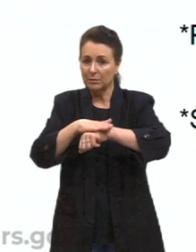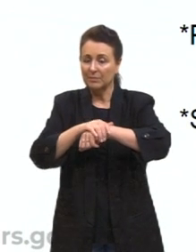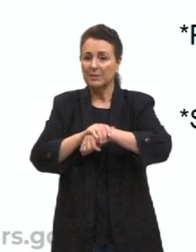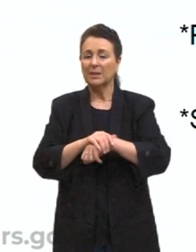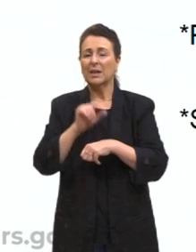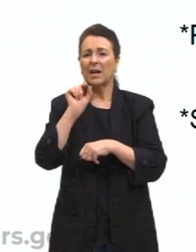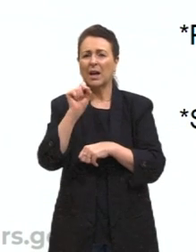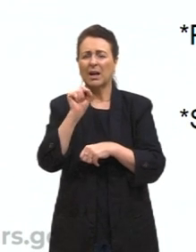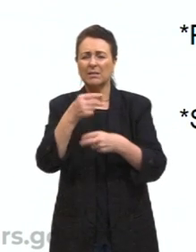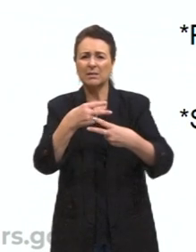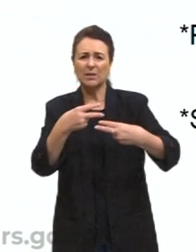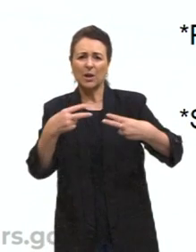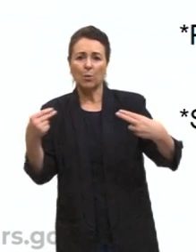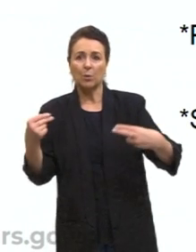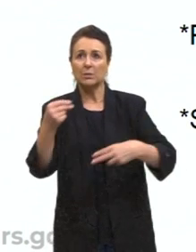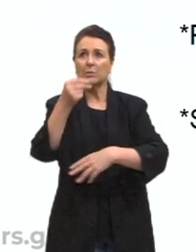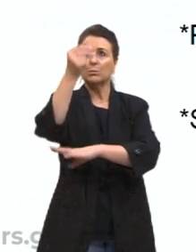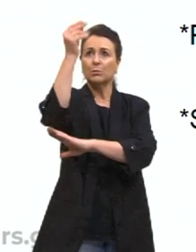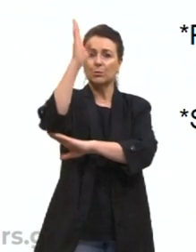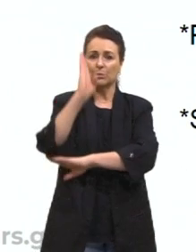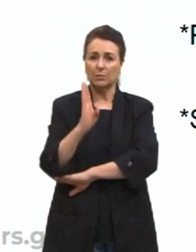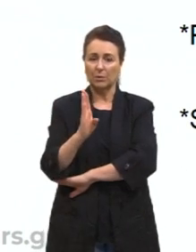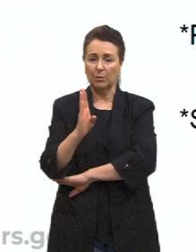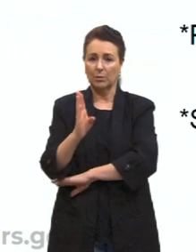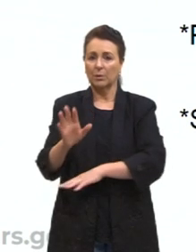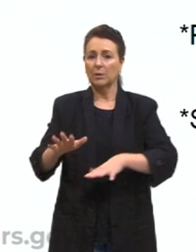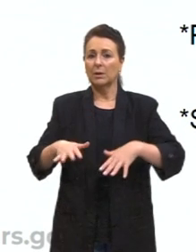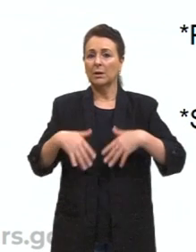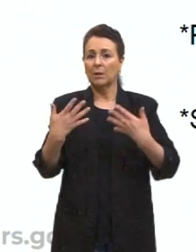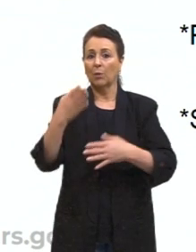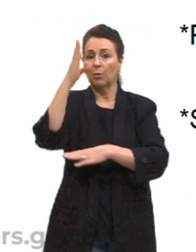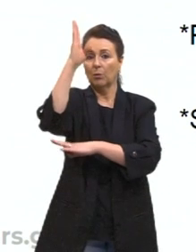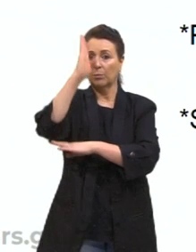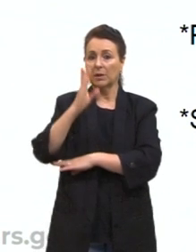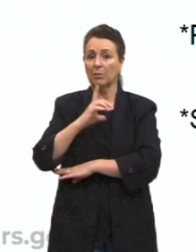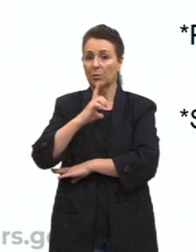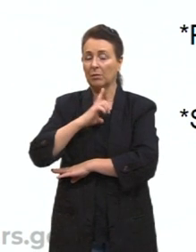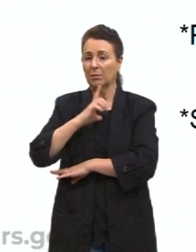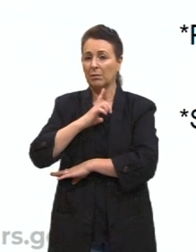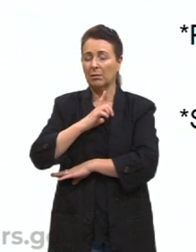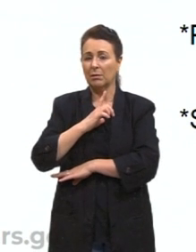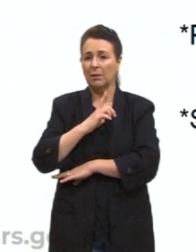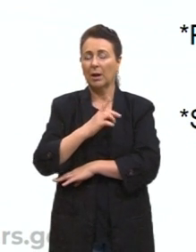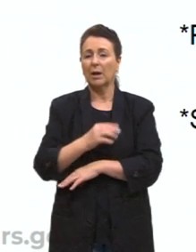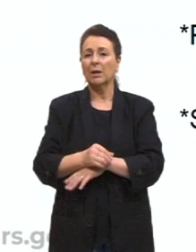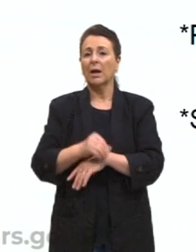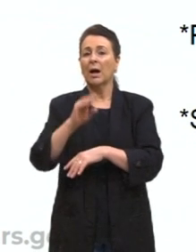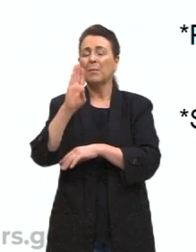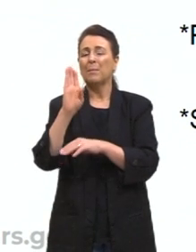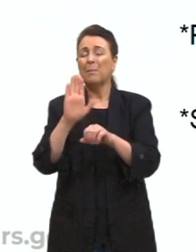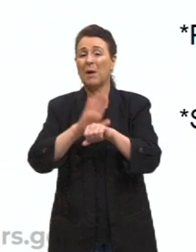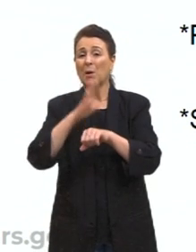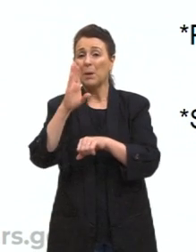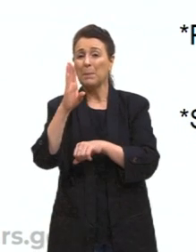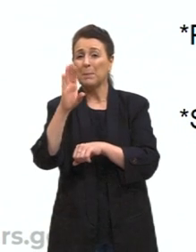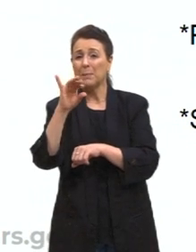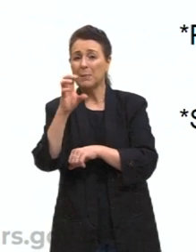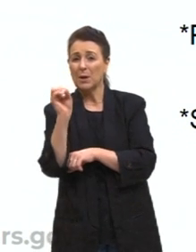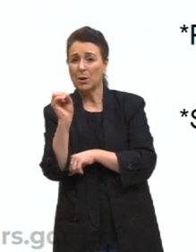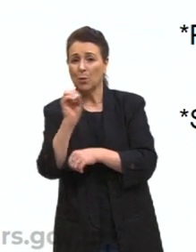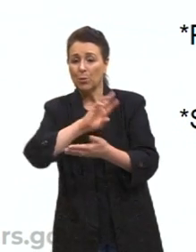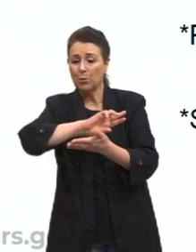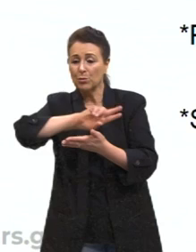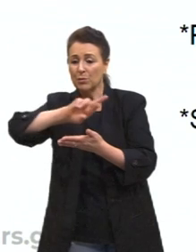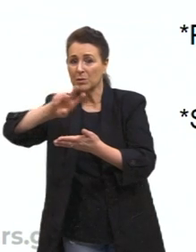essa questão também do Brasil. Então vejam só, o Brasil tem uma das maiores biodiversidades do planeta.